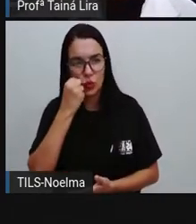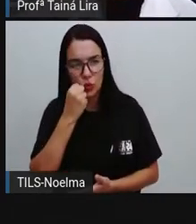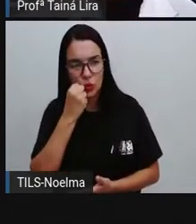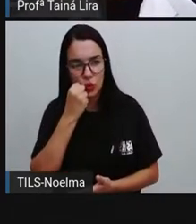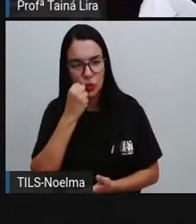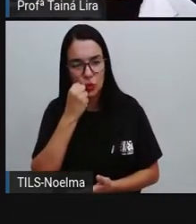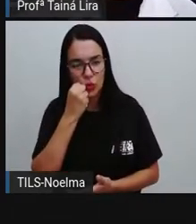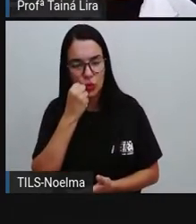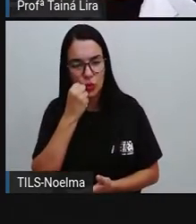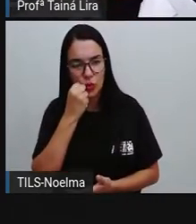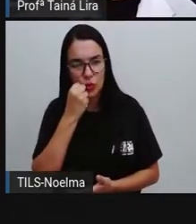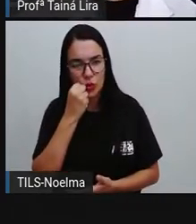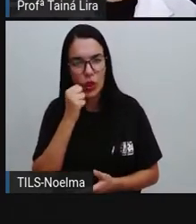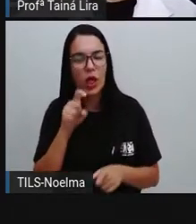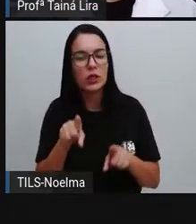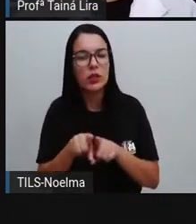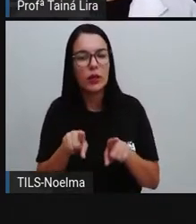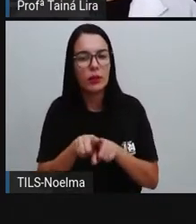curta, tá bom?